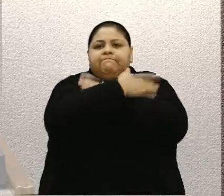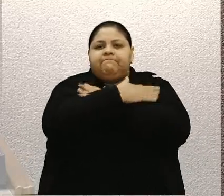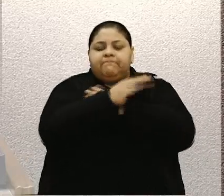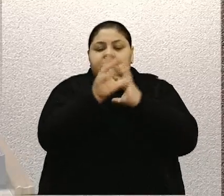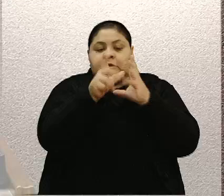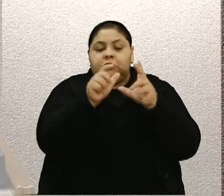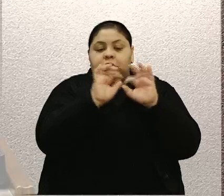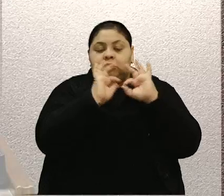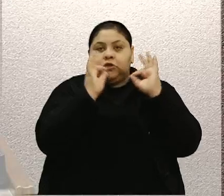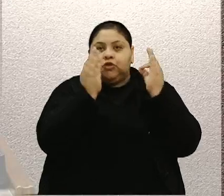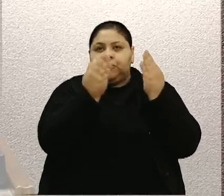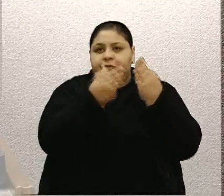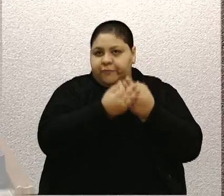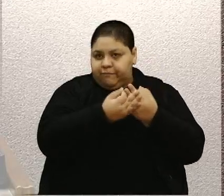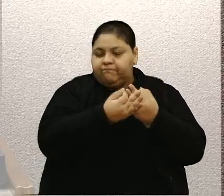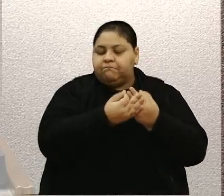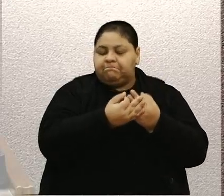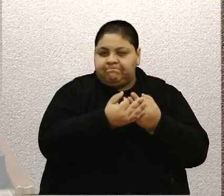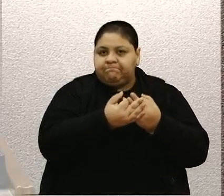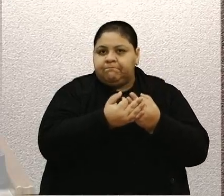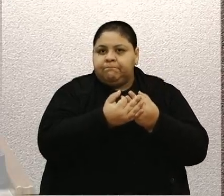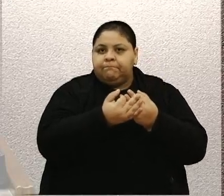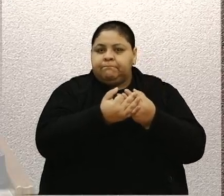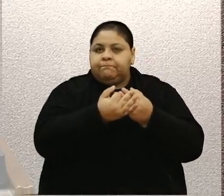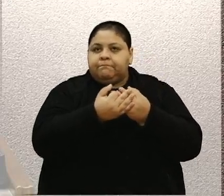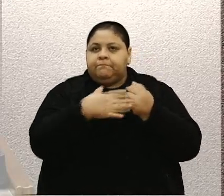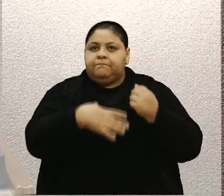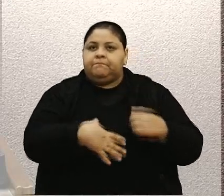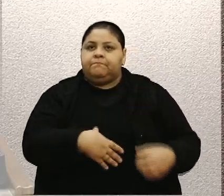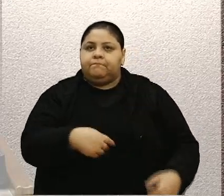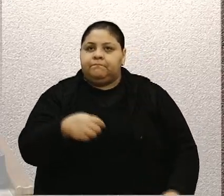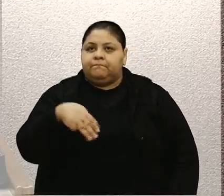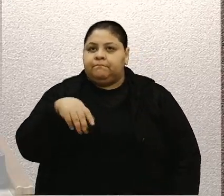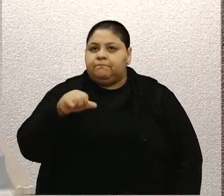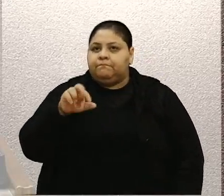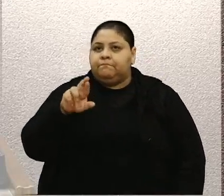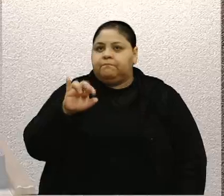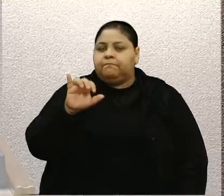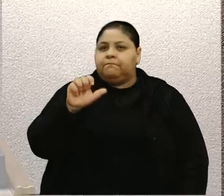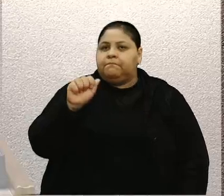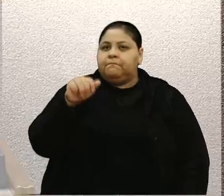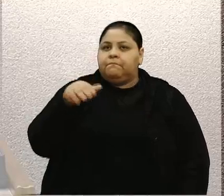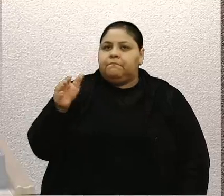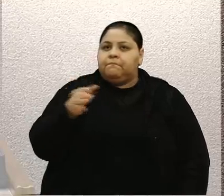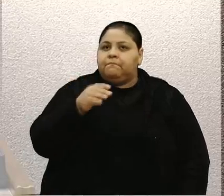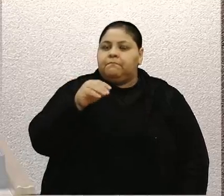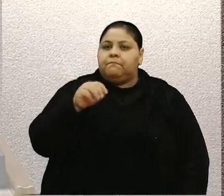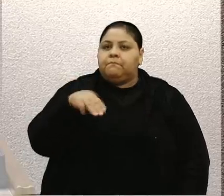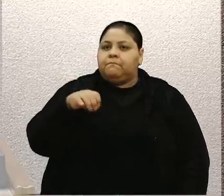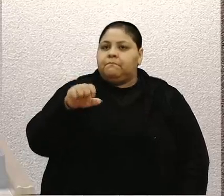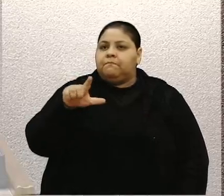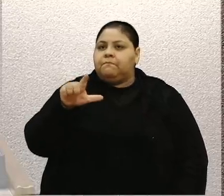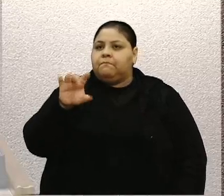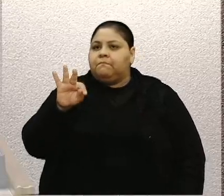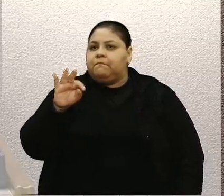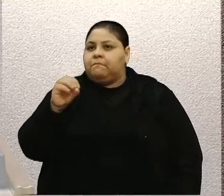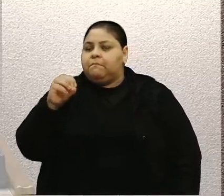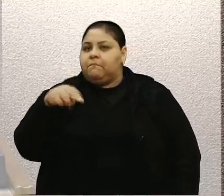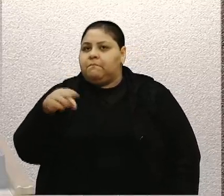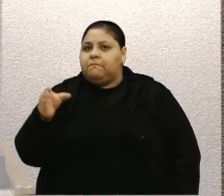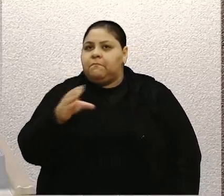familiares da dona Cecília, aos filhos Miriam, Milton, Elton, Kátia,